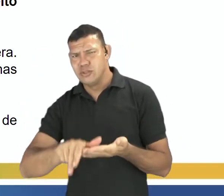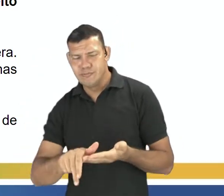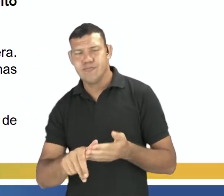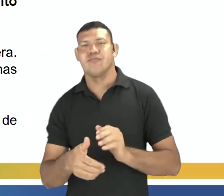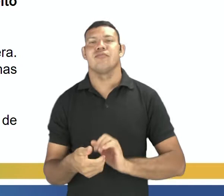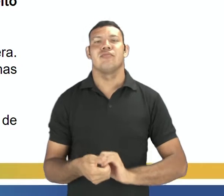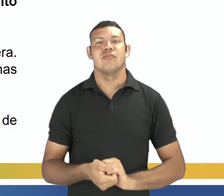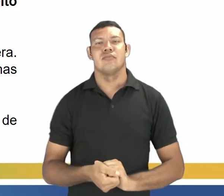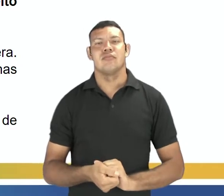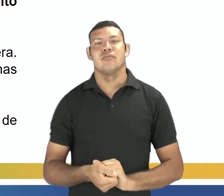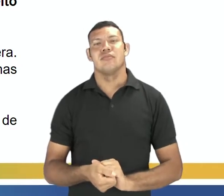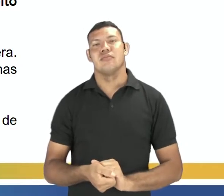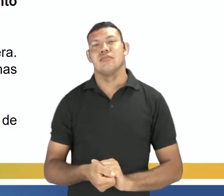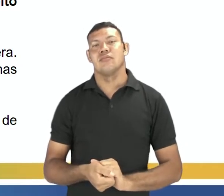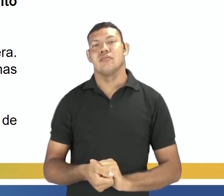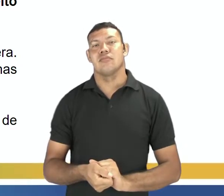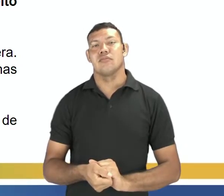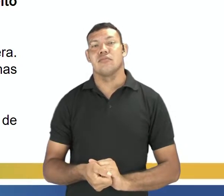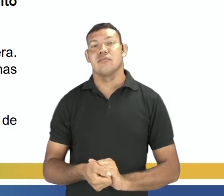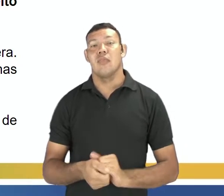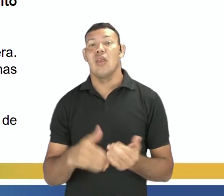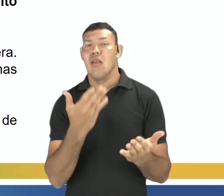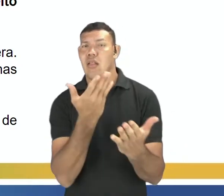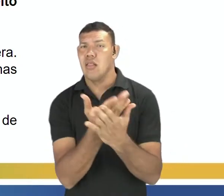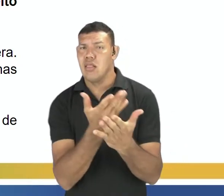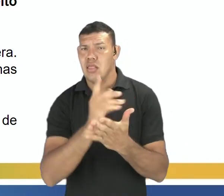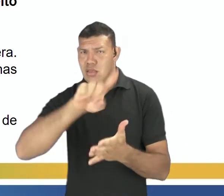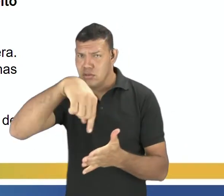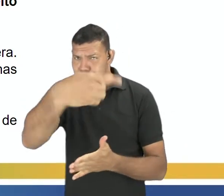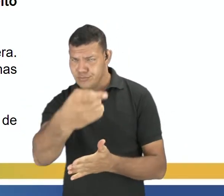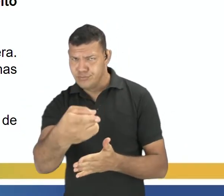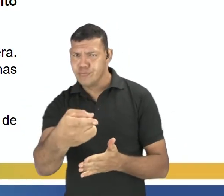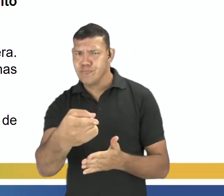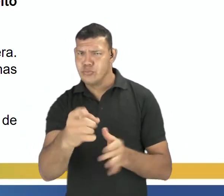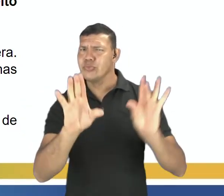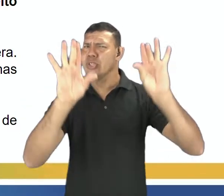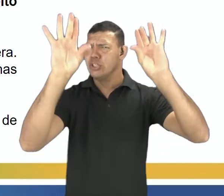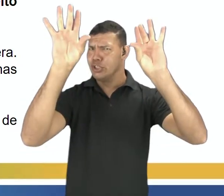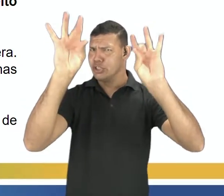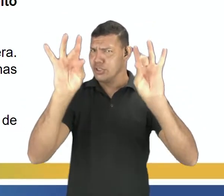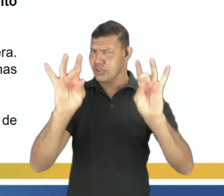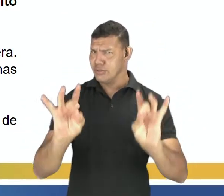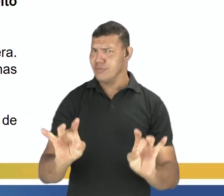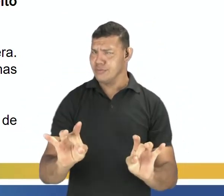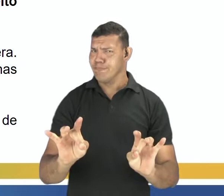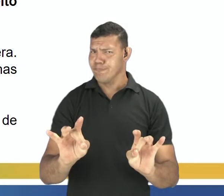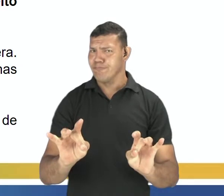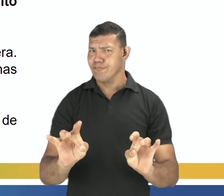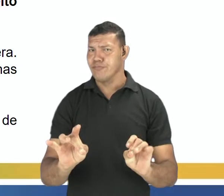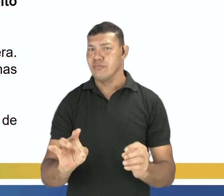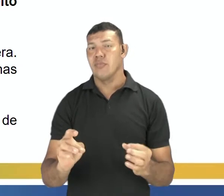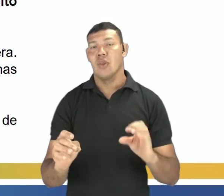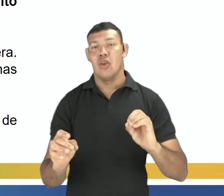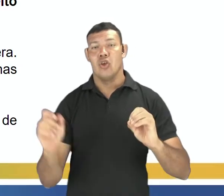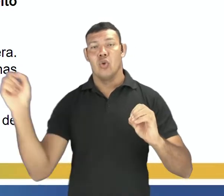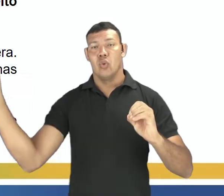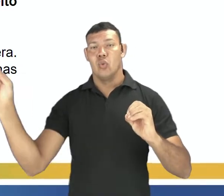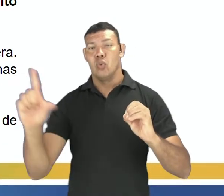nossa aula seguinte, em que eu vou detalhar um pouco mais sobre o efeito estufa.